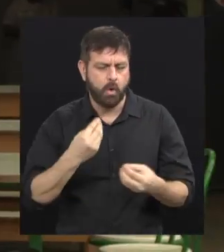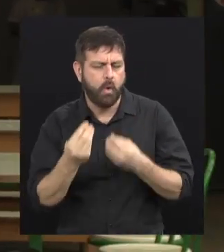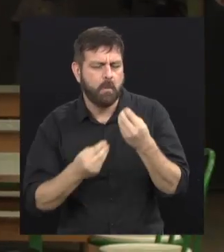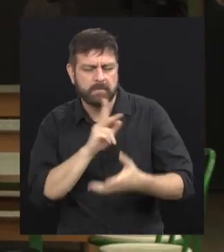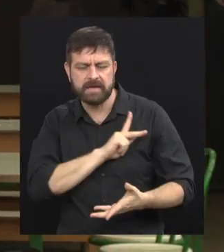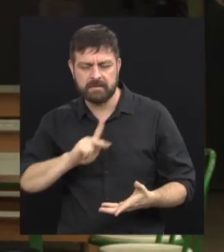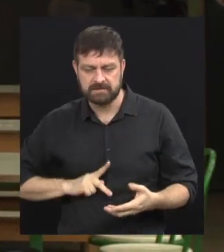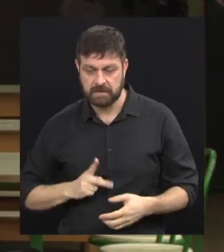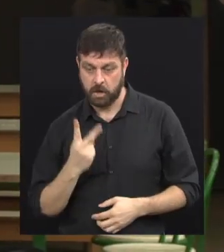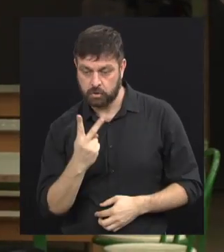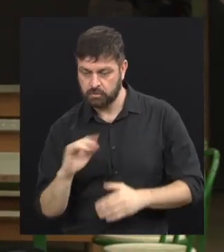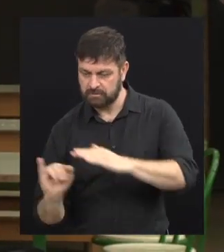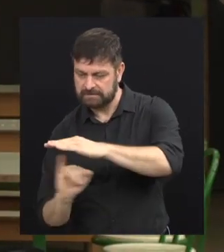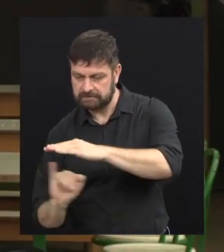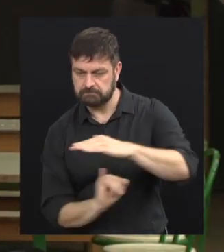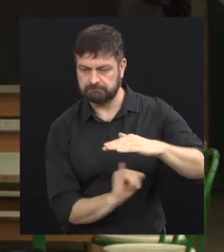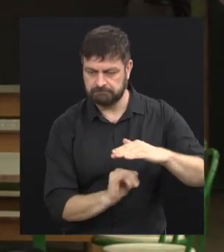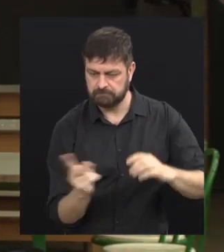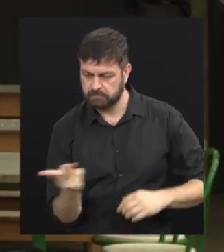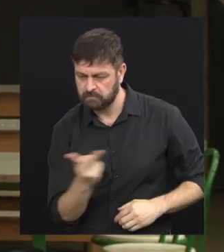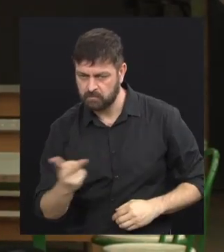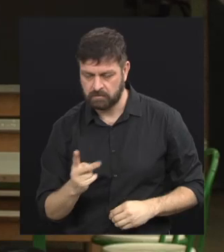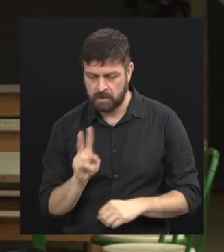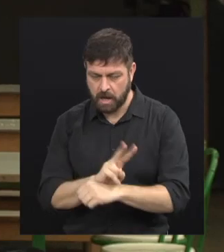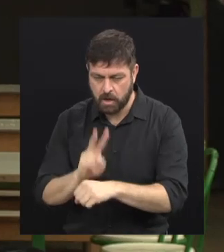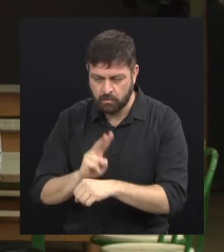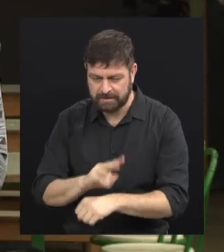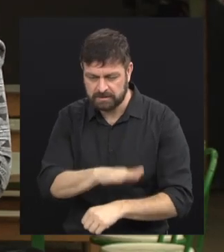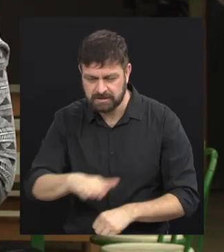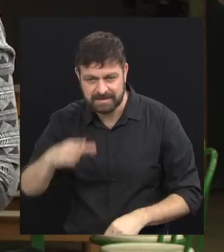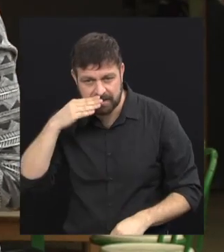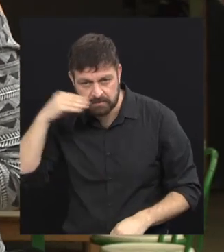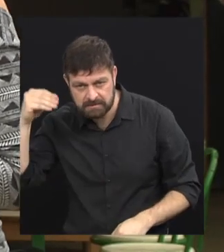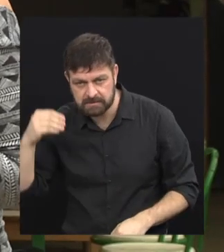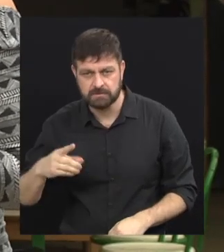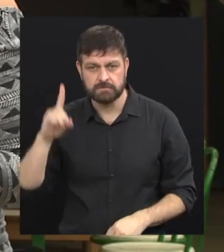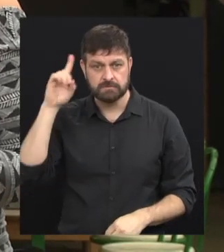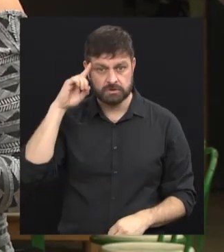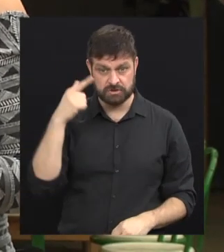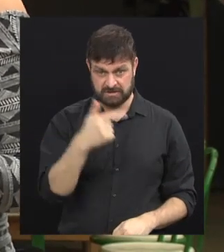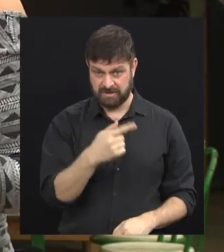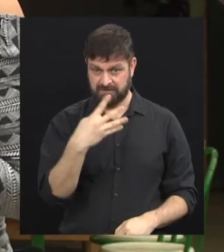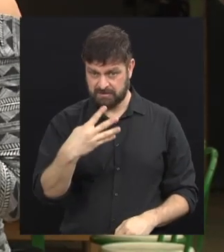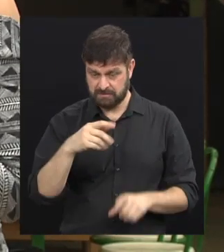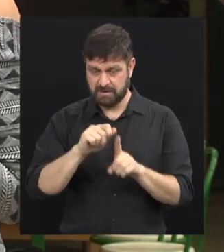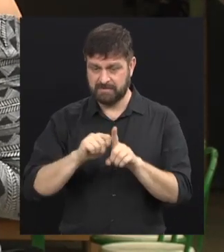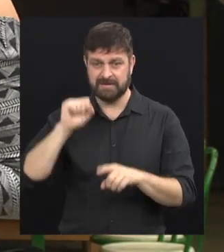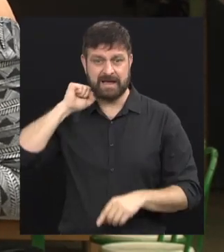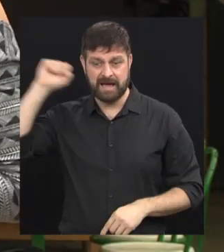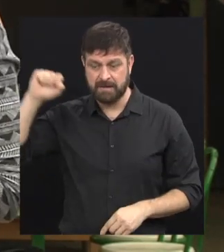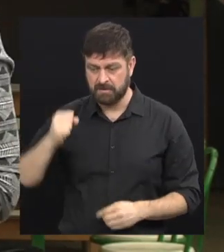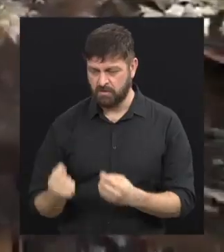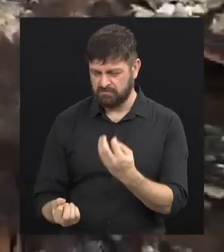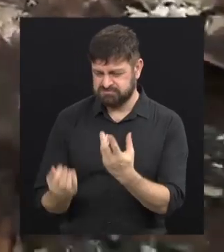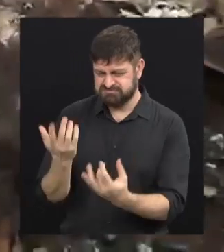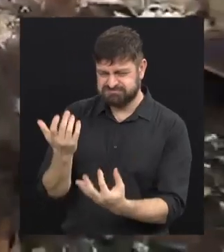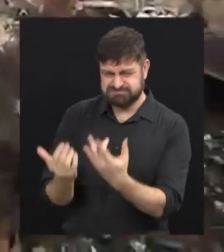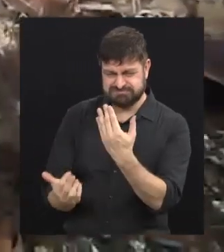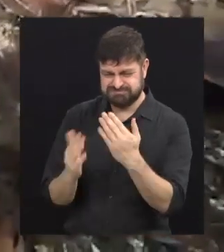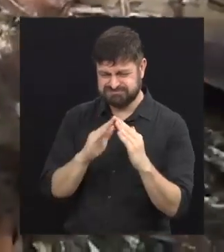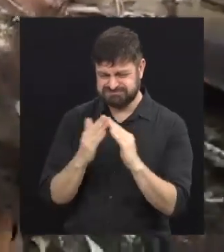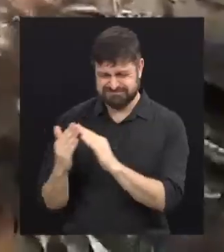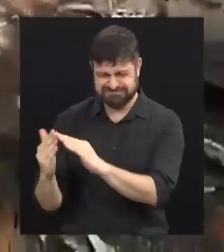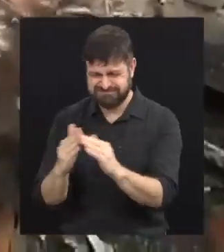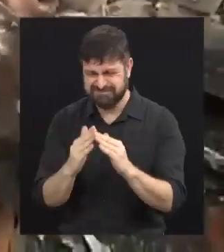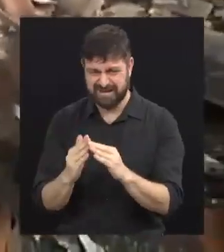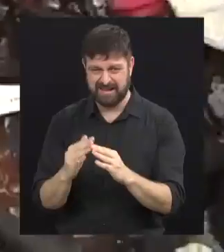duas entidades tão grandes e que atendem tantas crianças e adolescentes, no dia 24 de abril aconteceu um incêndio no Jardim